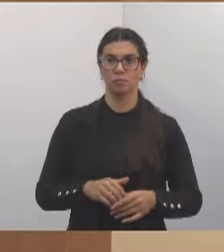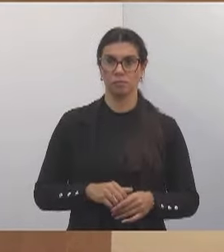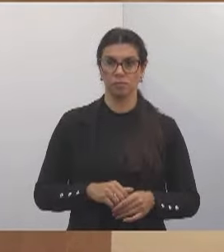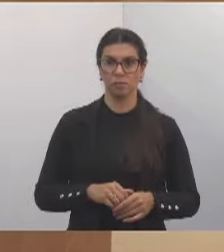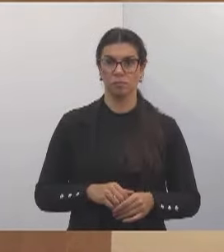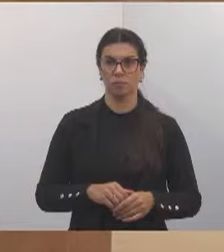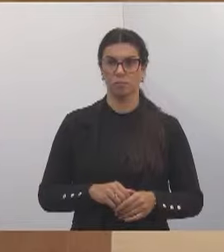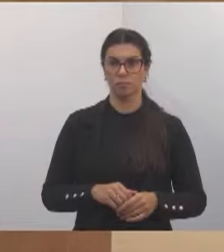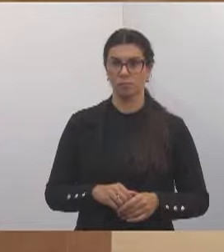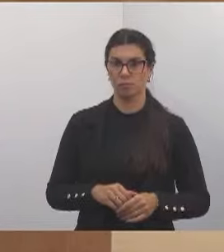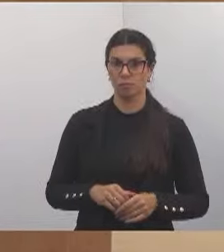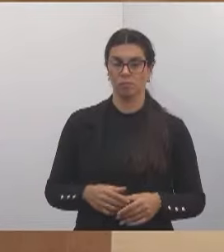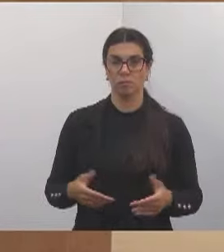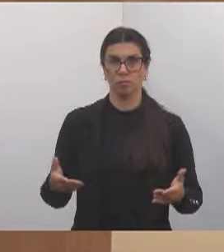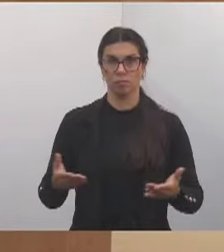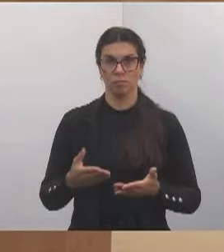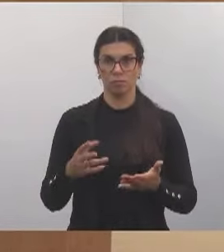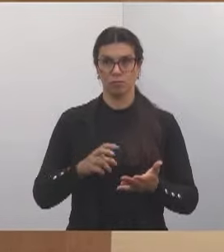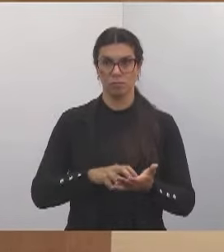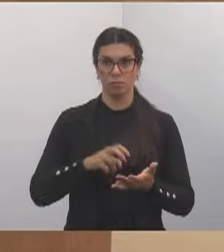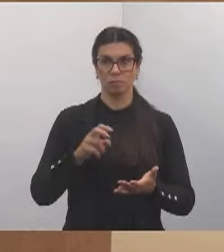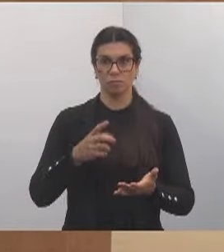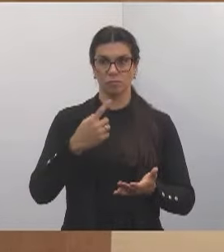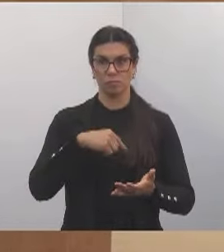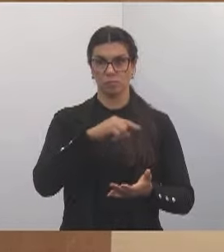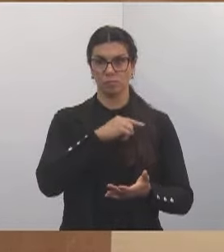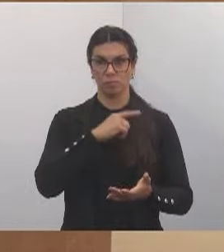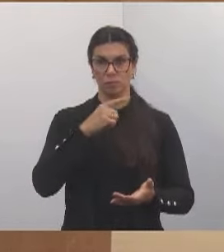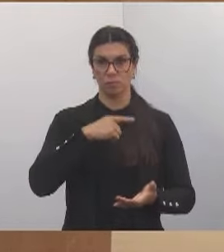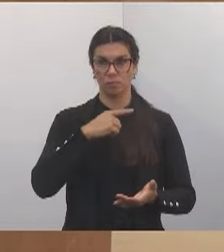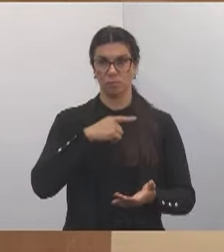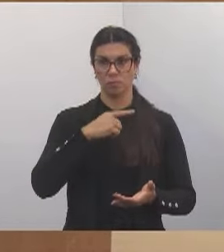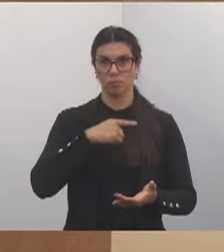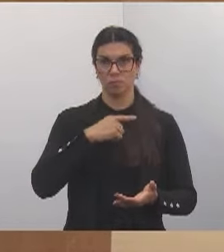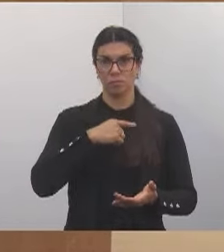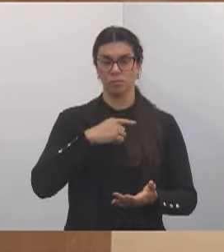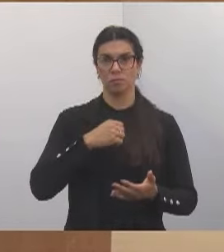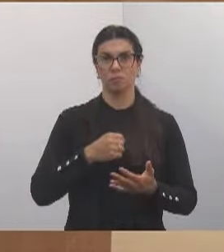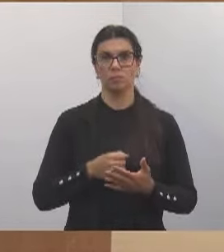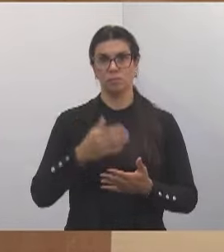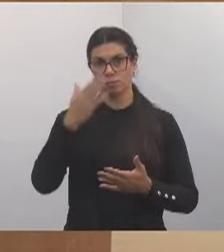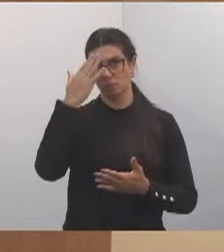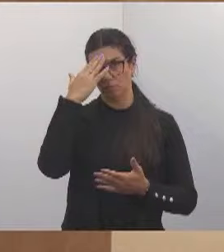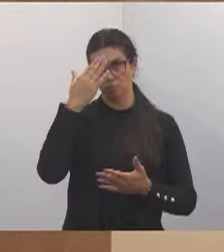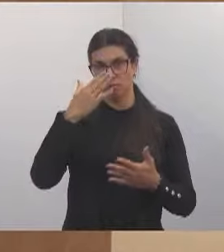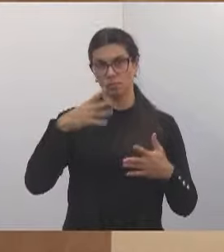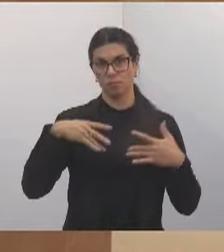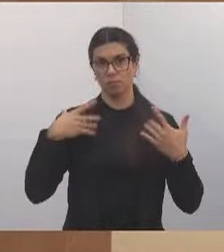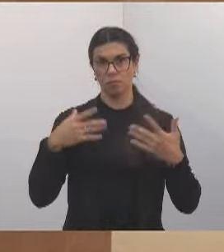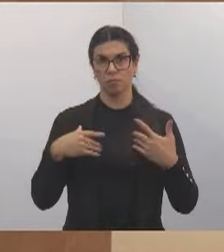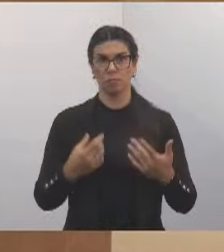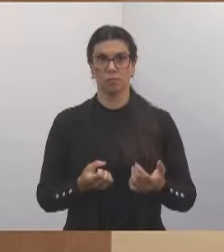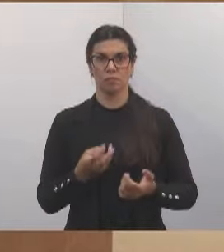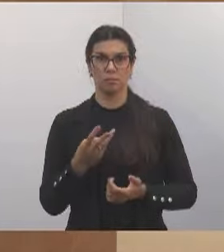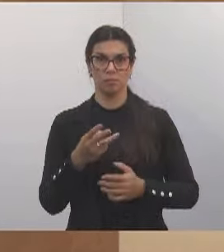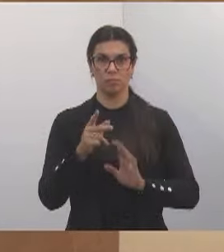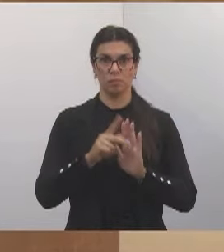E hoje pela manhã nós tivemos a grata alegria de três projetos aprovados.